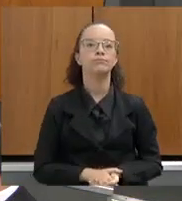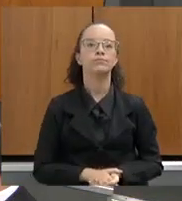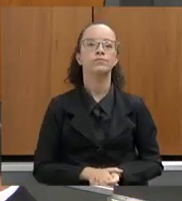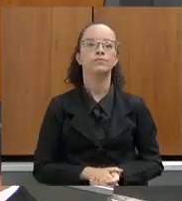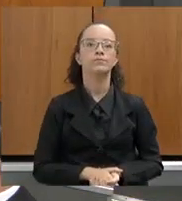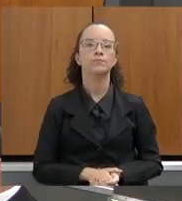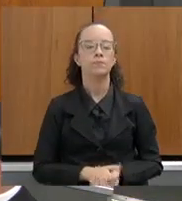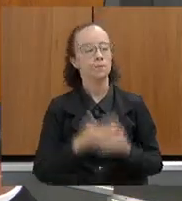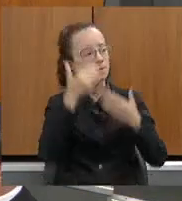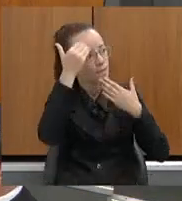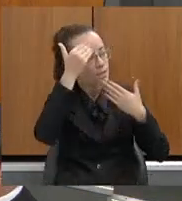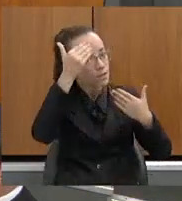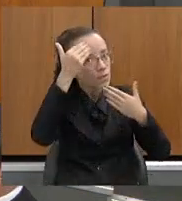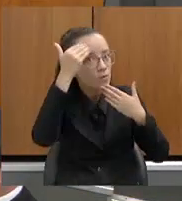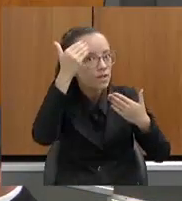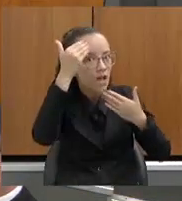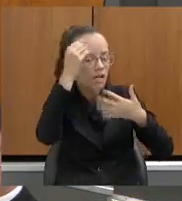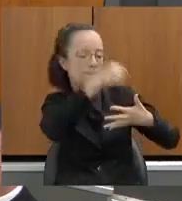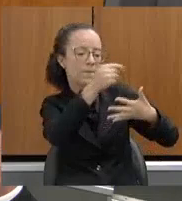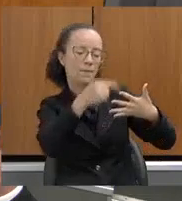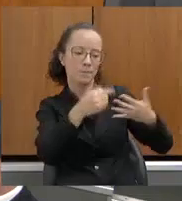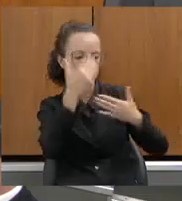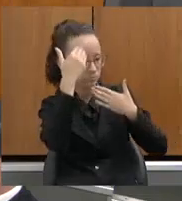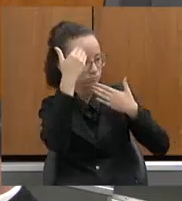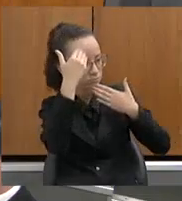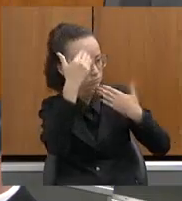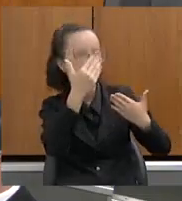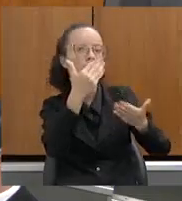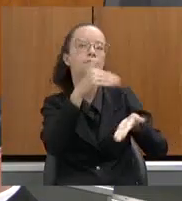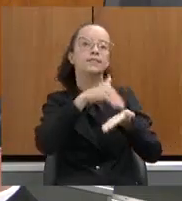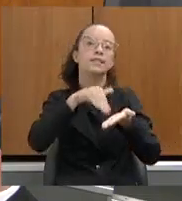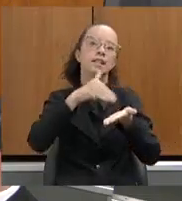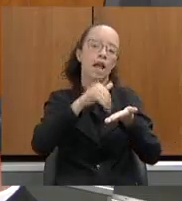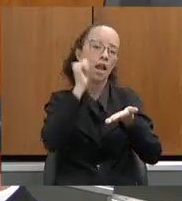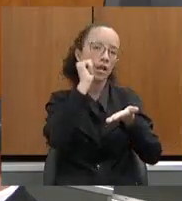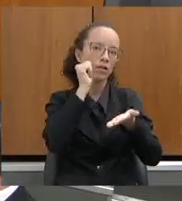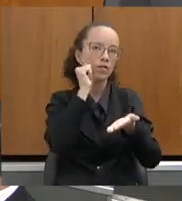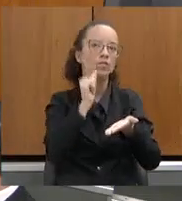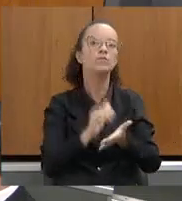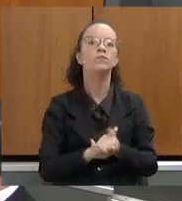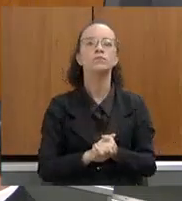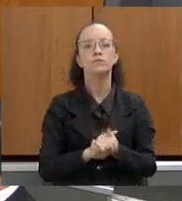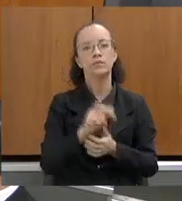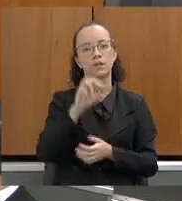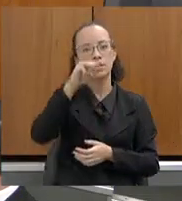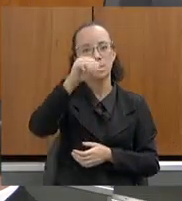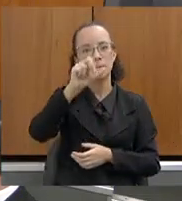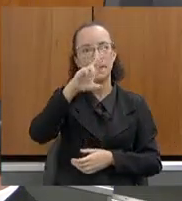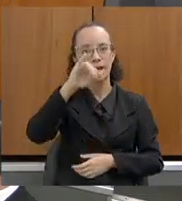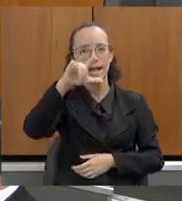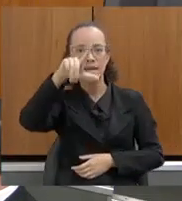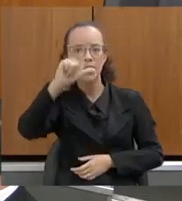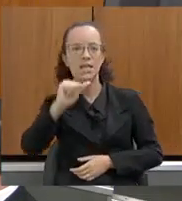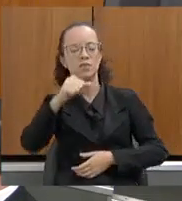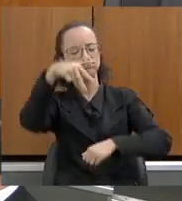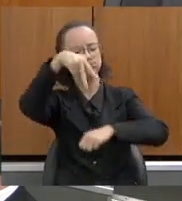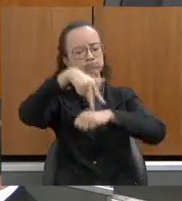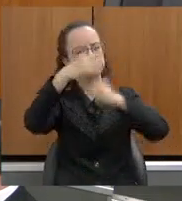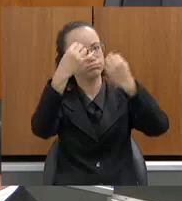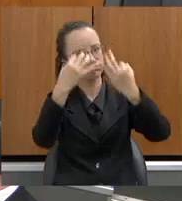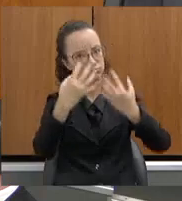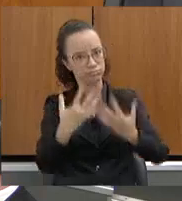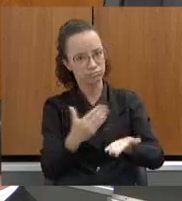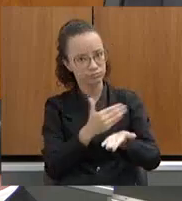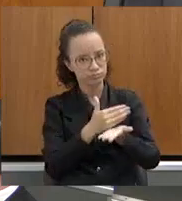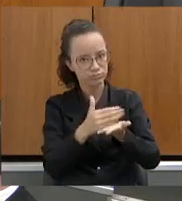Muito obrigado pelas suas colocações, secretária Marília, pelas suas considerações